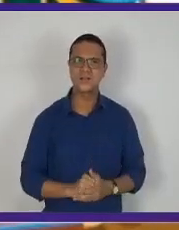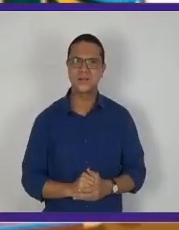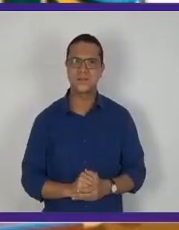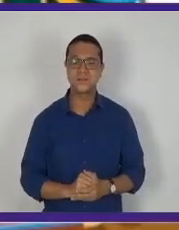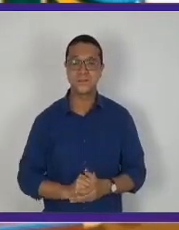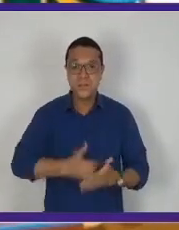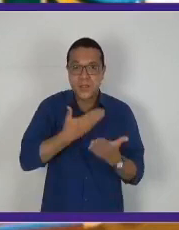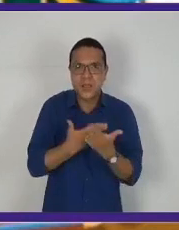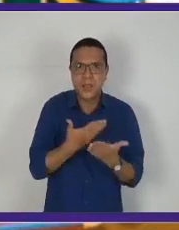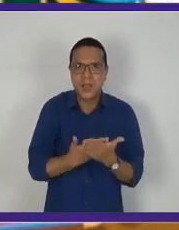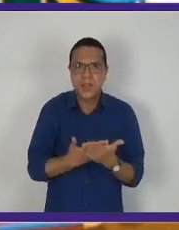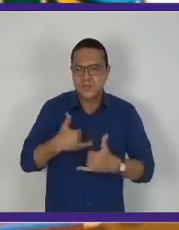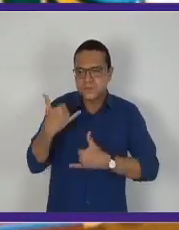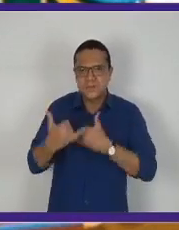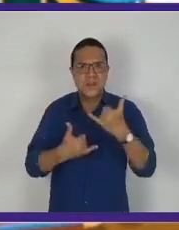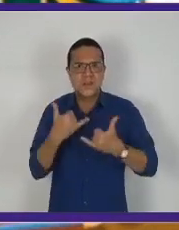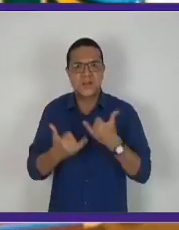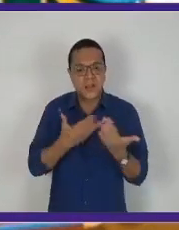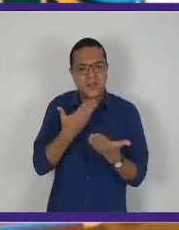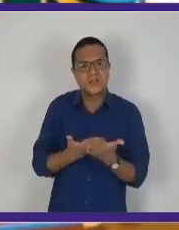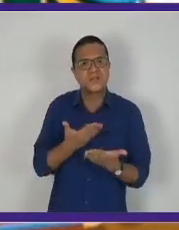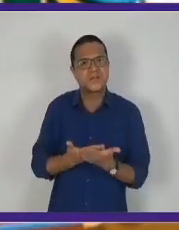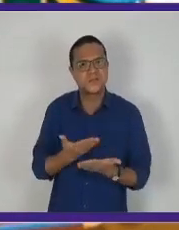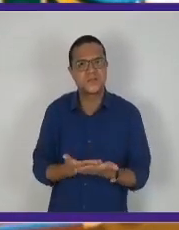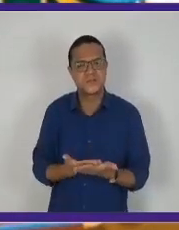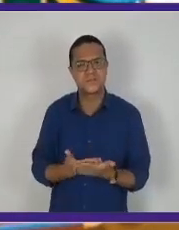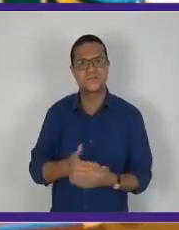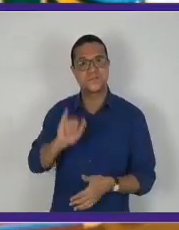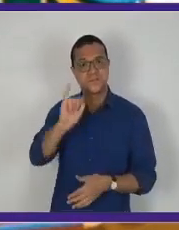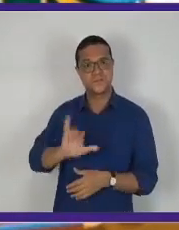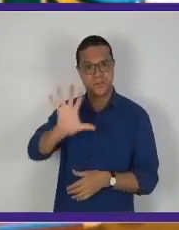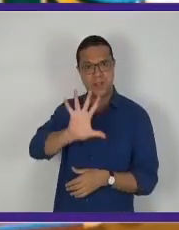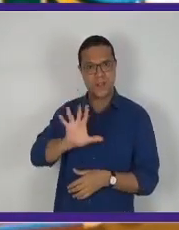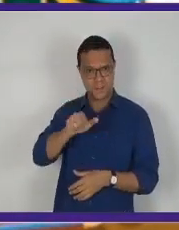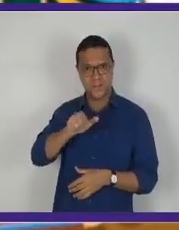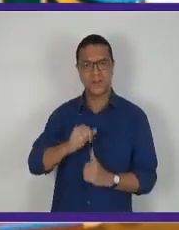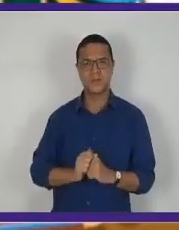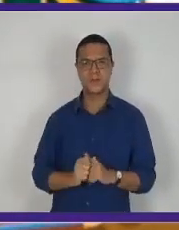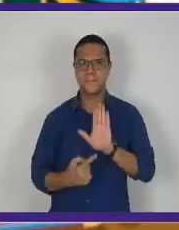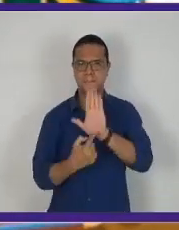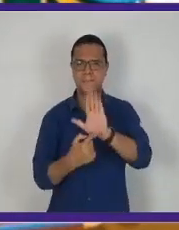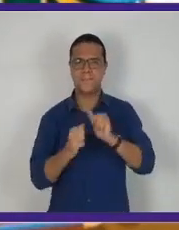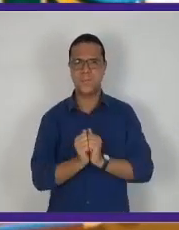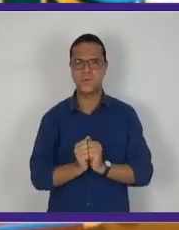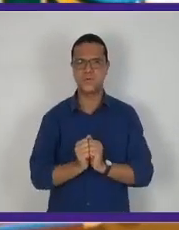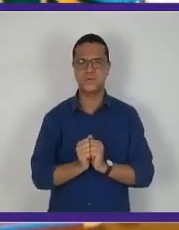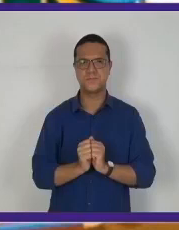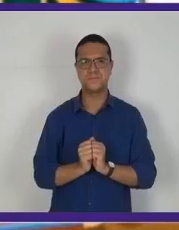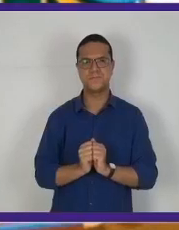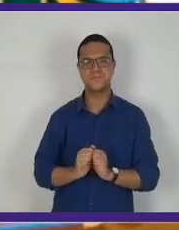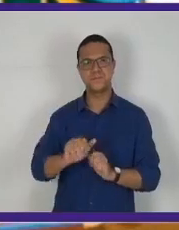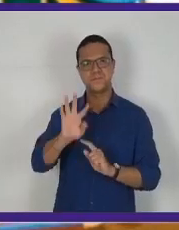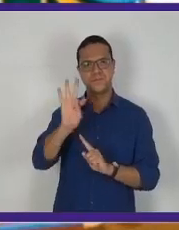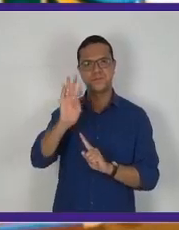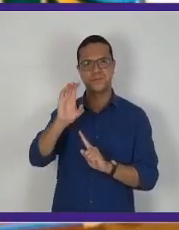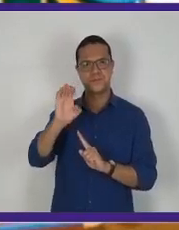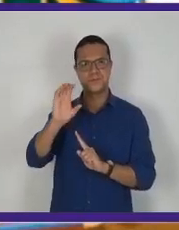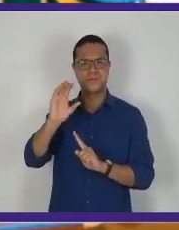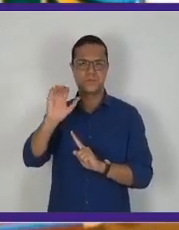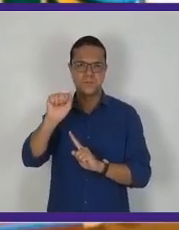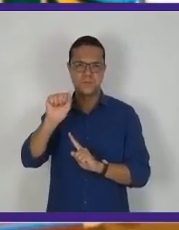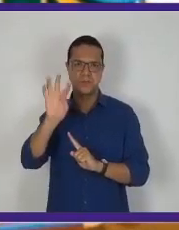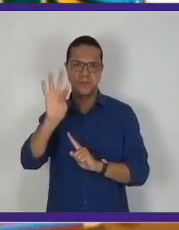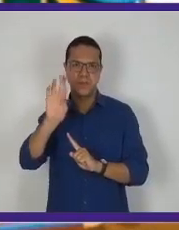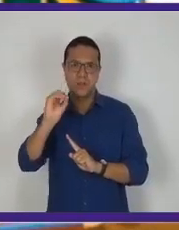gente? Aula, brincar de estudar. A figura abaixo mostra um teatro. Vocês já foram